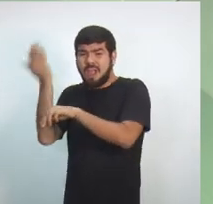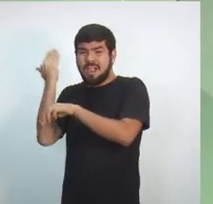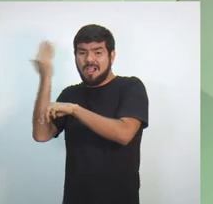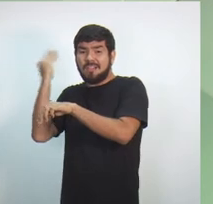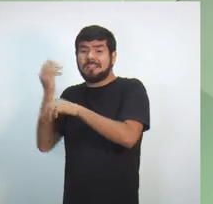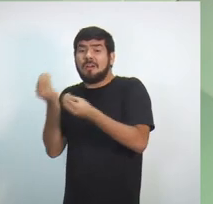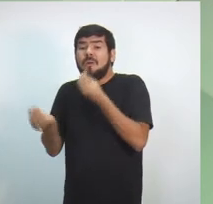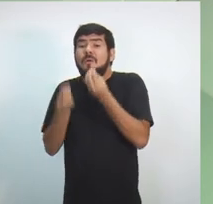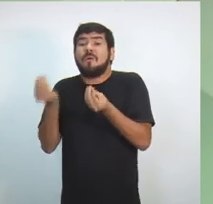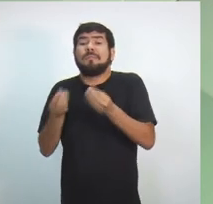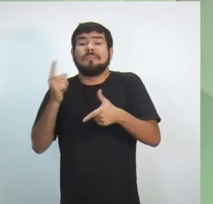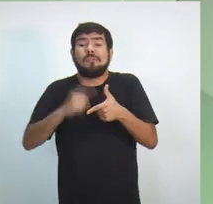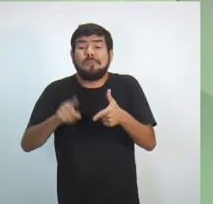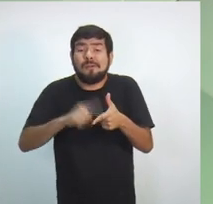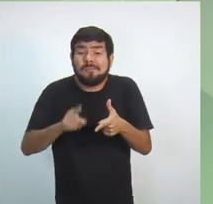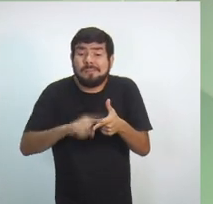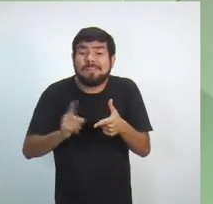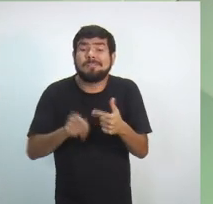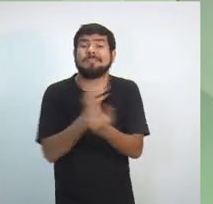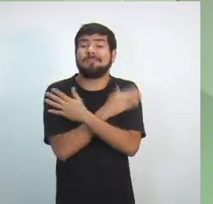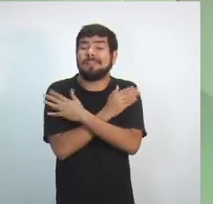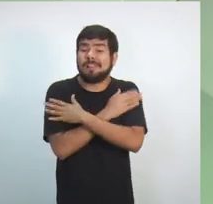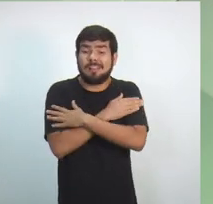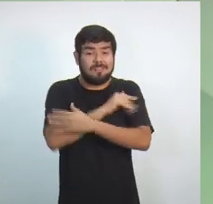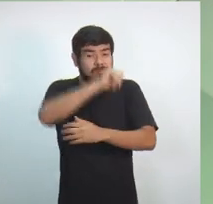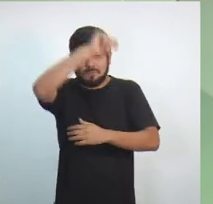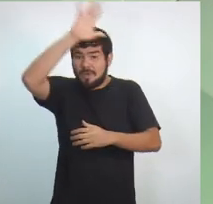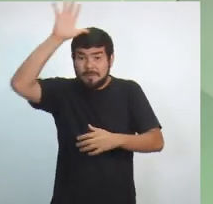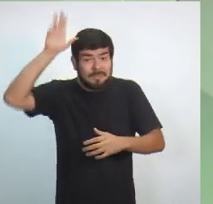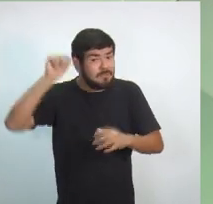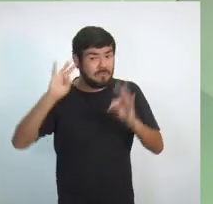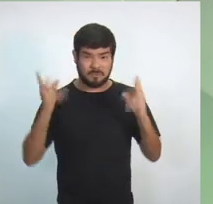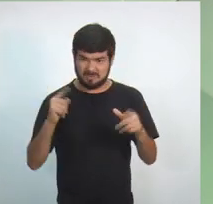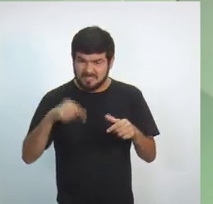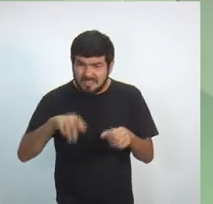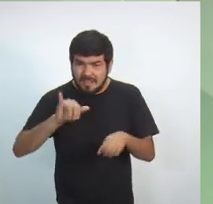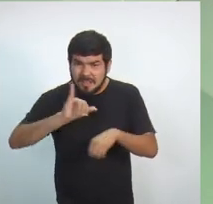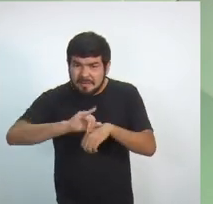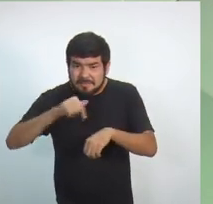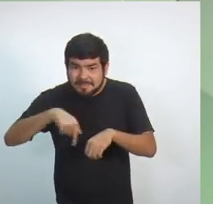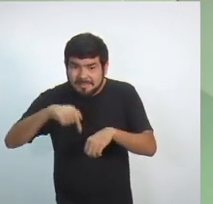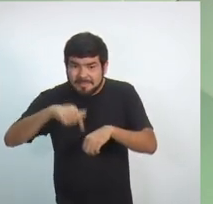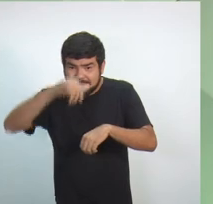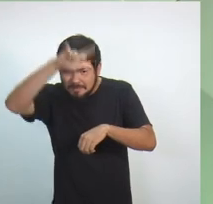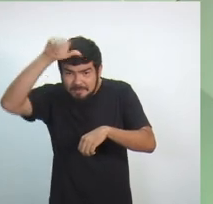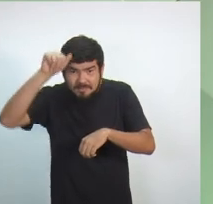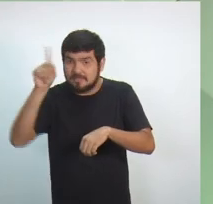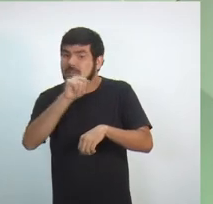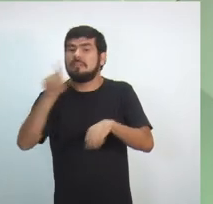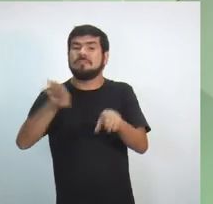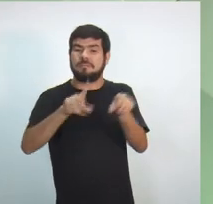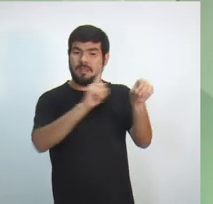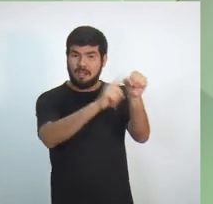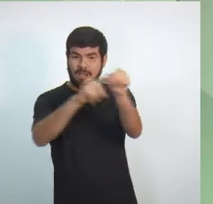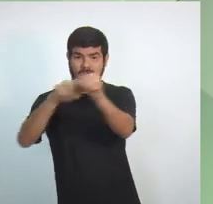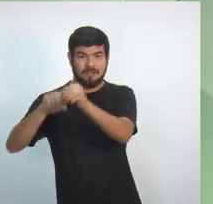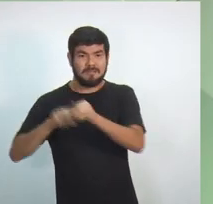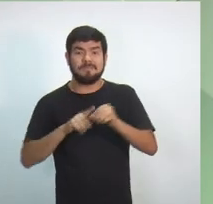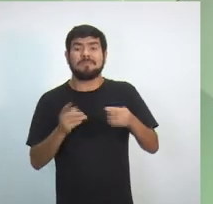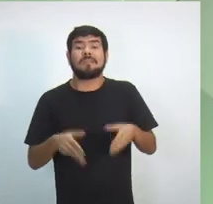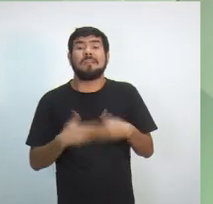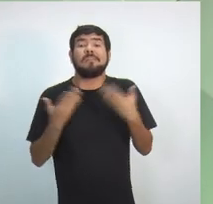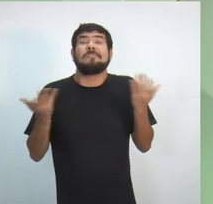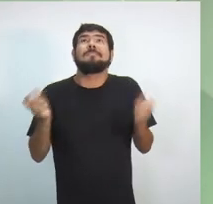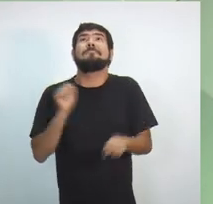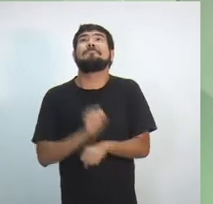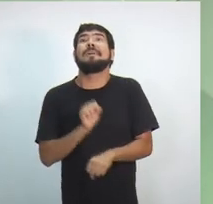renda na cidade. Como? Isso no estado do Amazonas inteiro. Não só aqui na cidade de Manaus, a nossa capital, quanto nos municípios do interior. E aí, qual é a